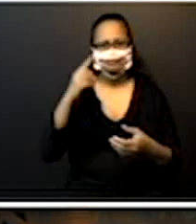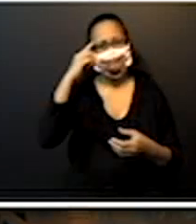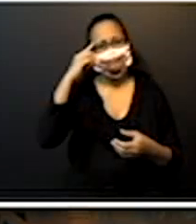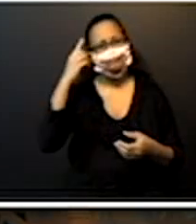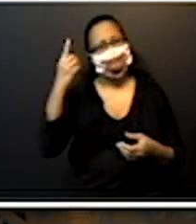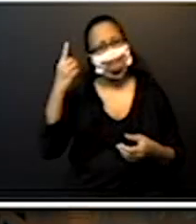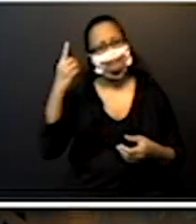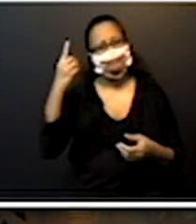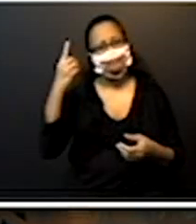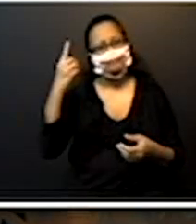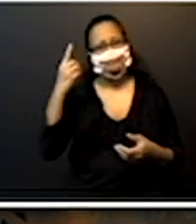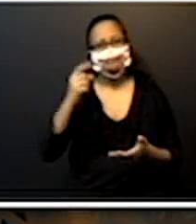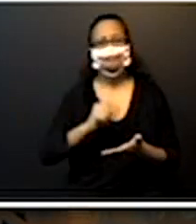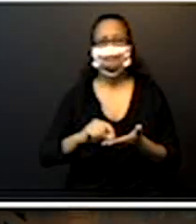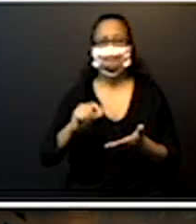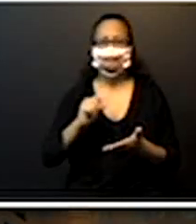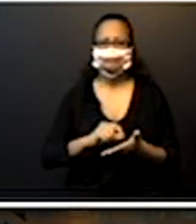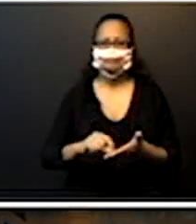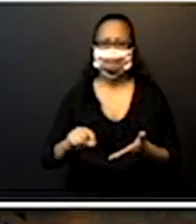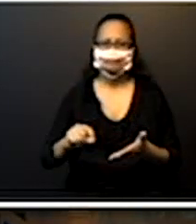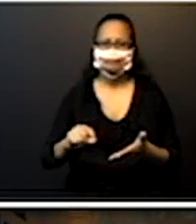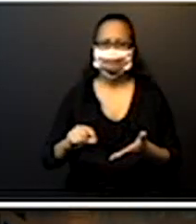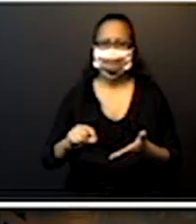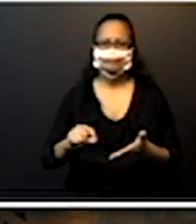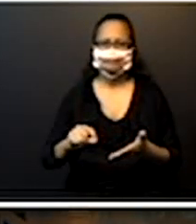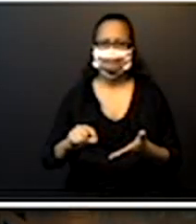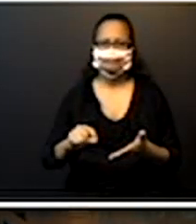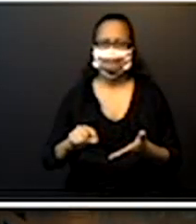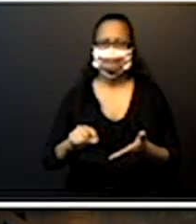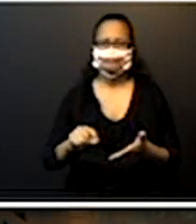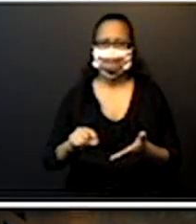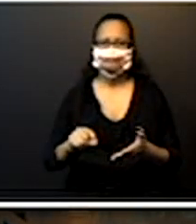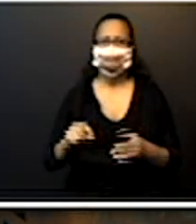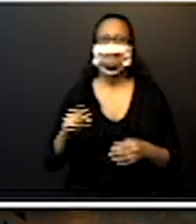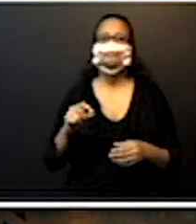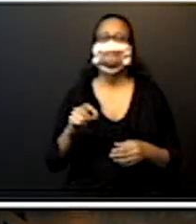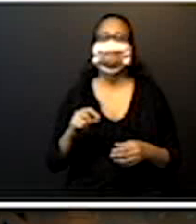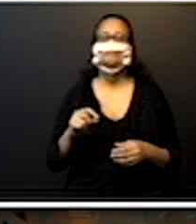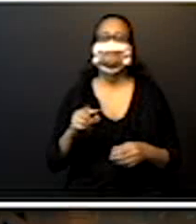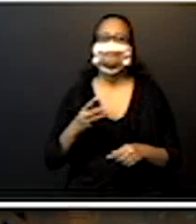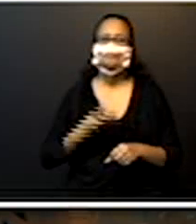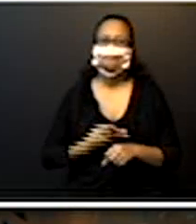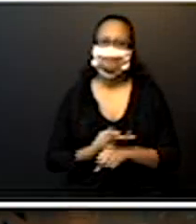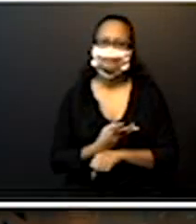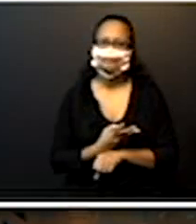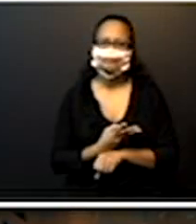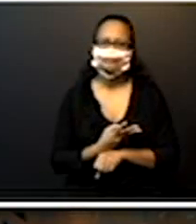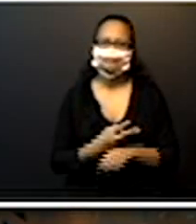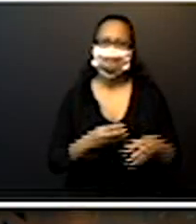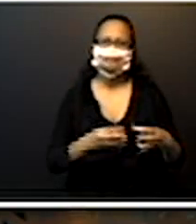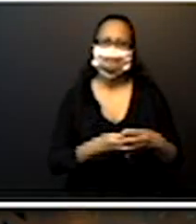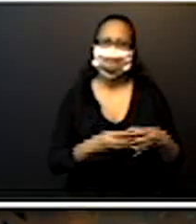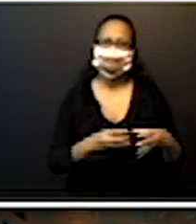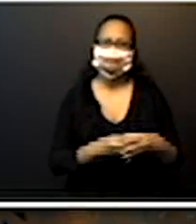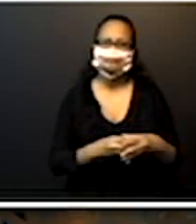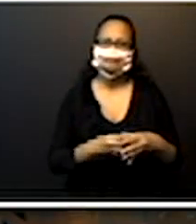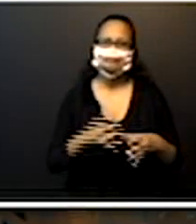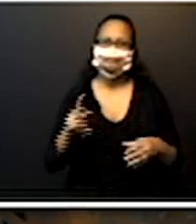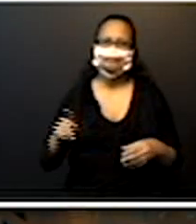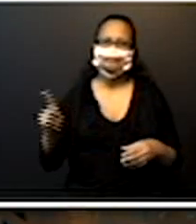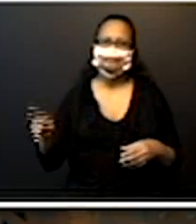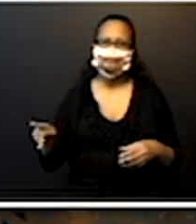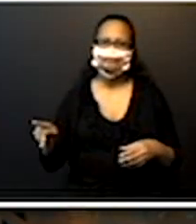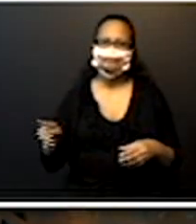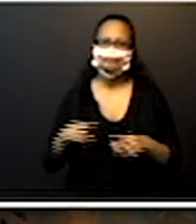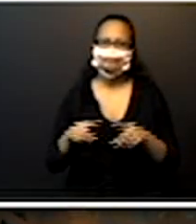correções posteriores serão tiradas por WhatsApp nos grupos formados pelo professor